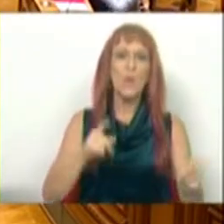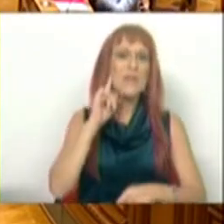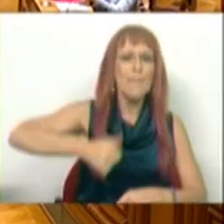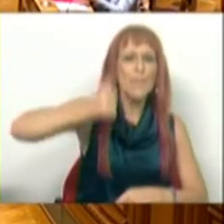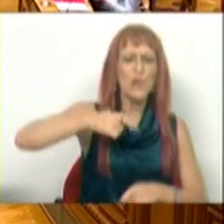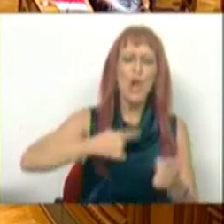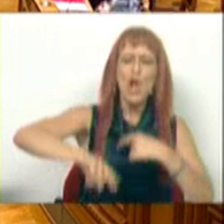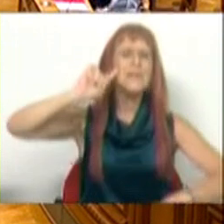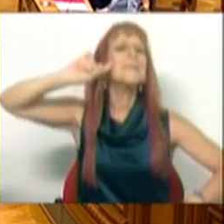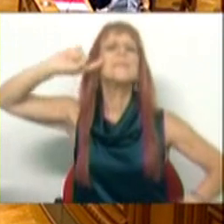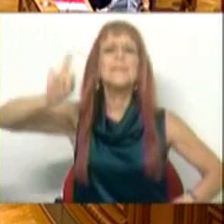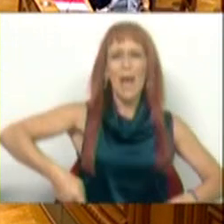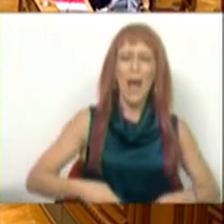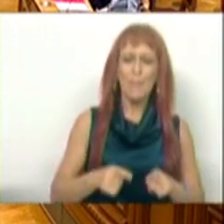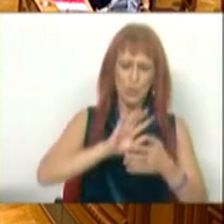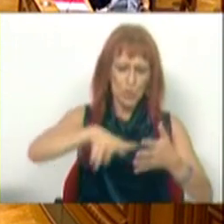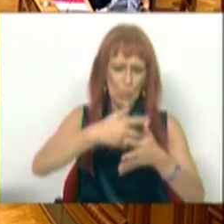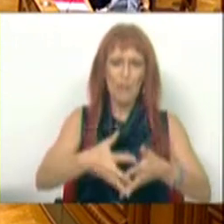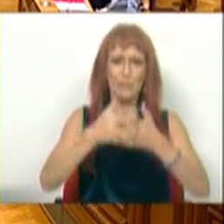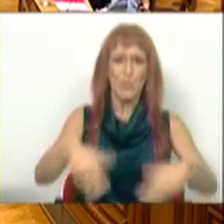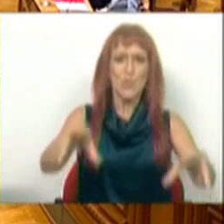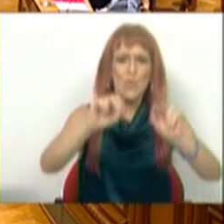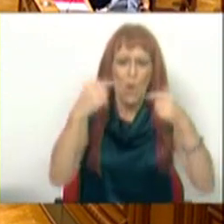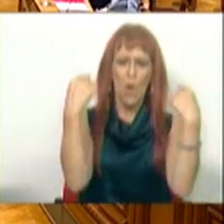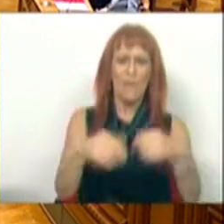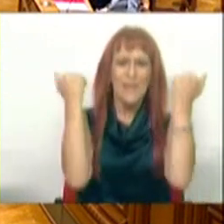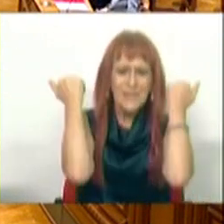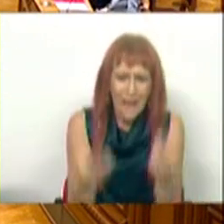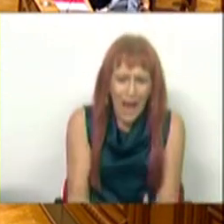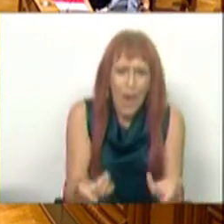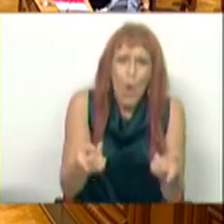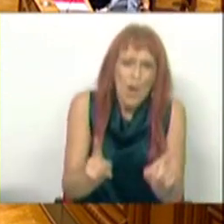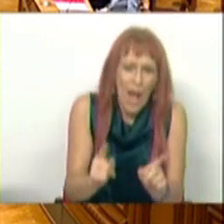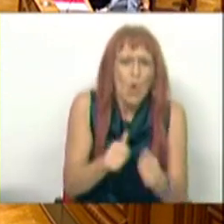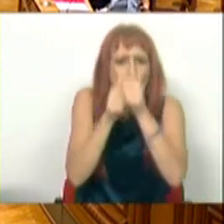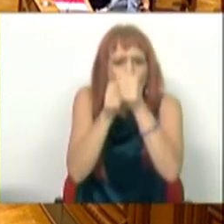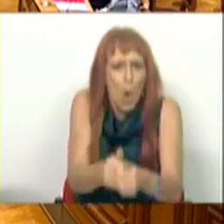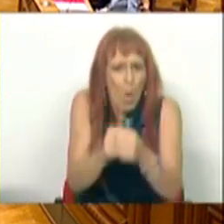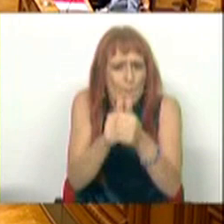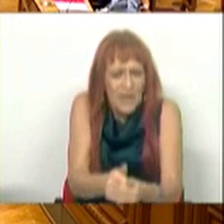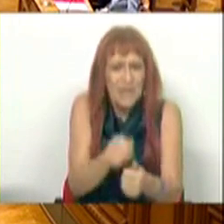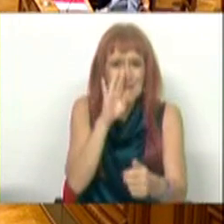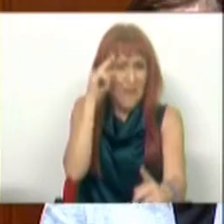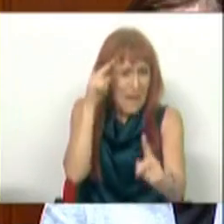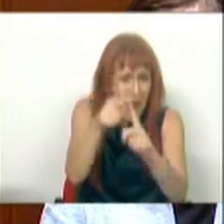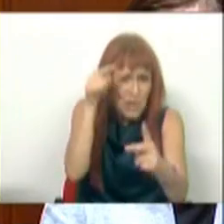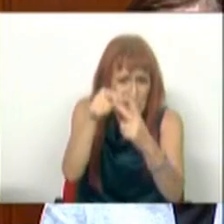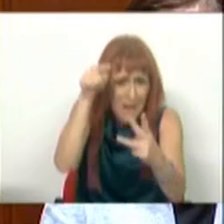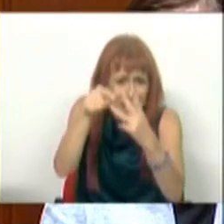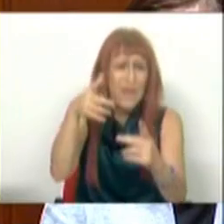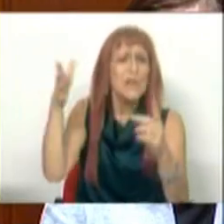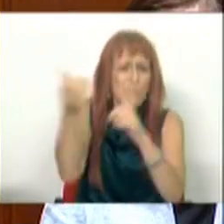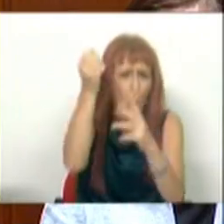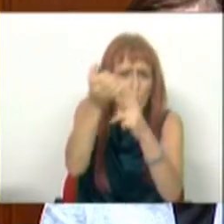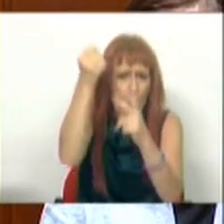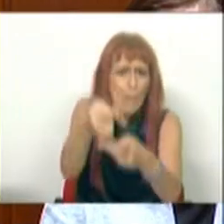importante é nós sabermos se o plano de reestruturação está ou não a ser cumprido, se as metas estão ou não